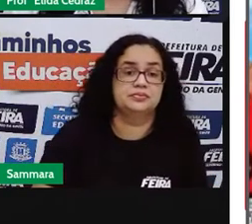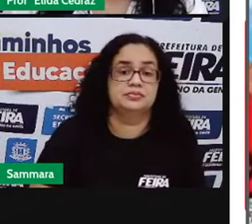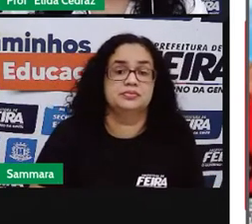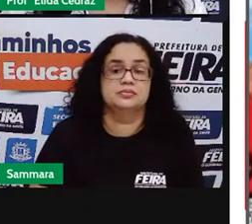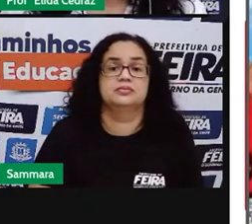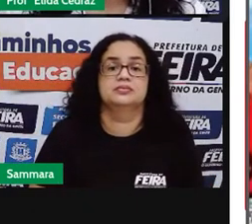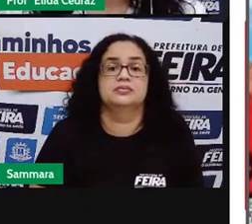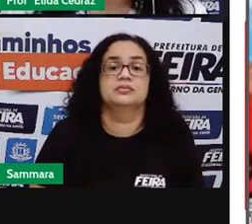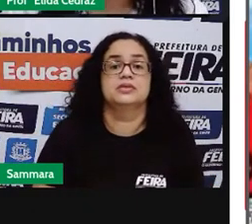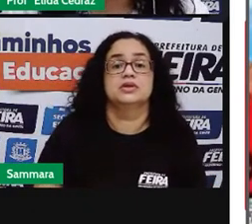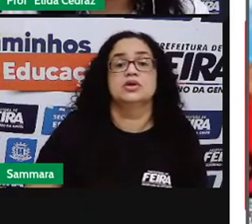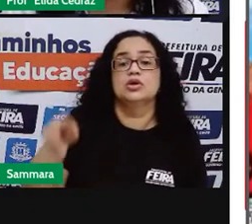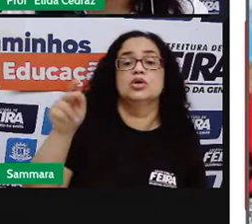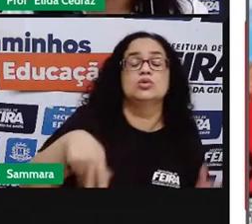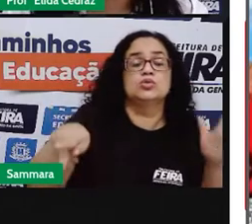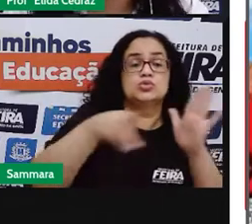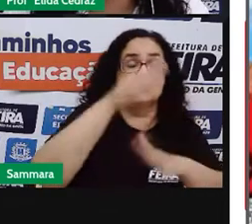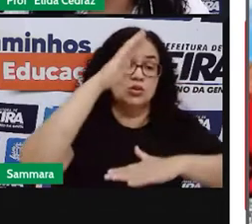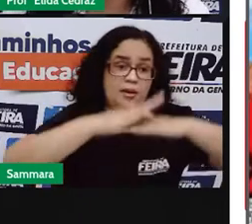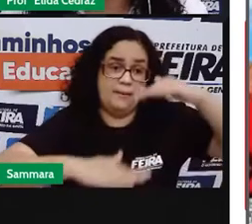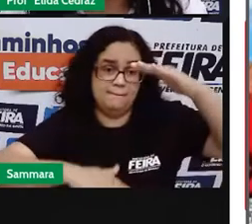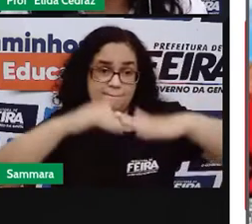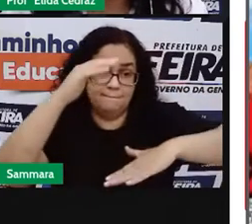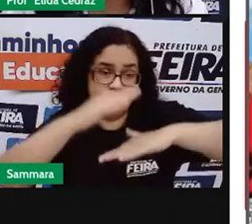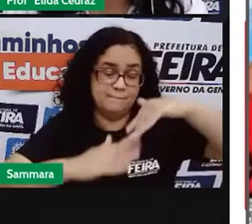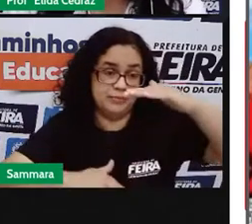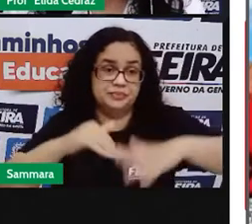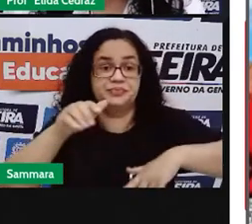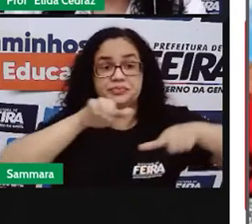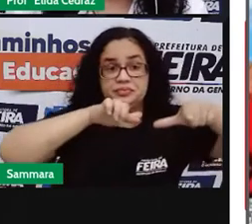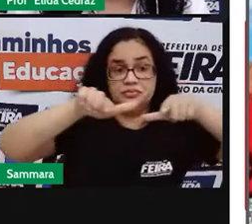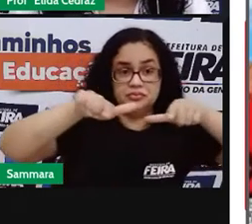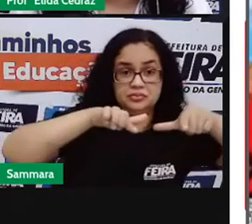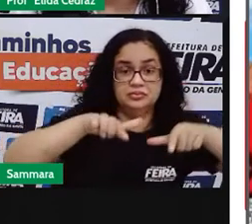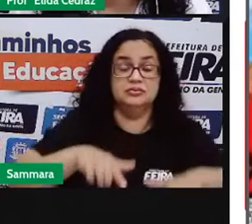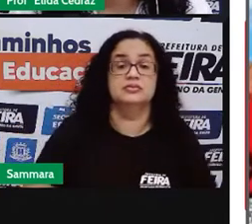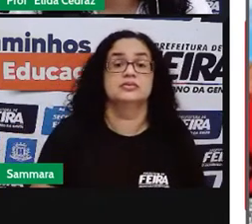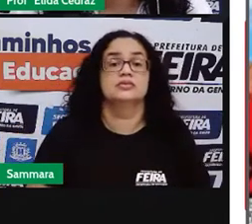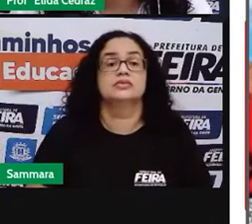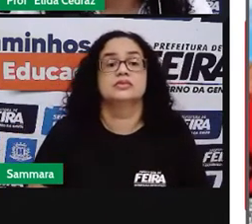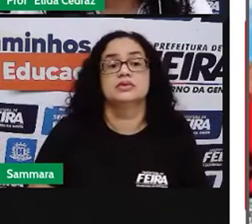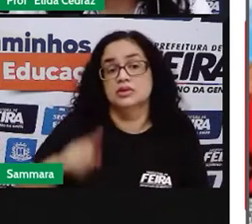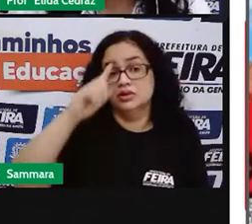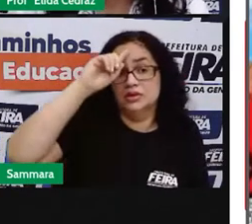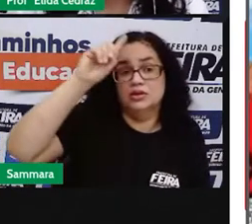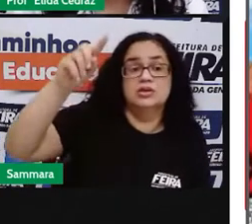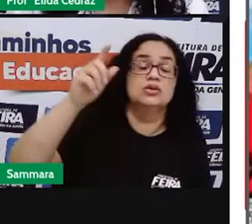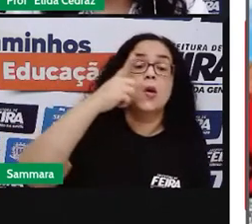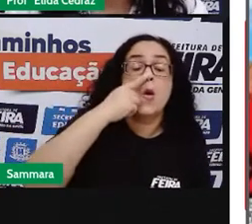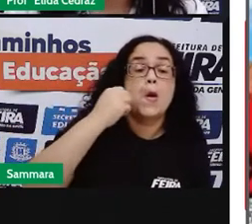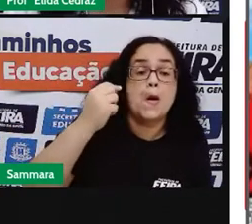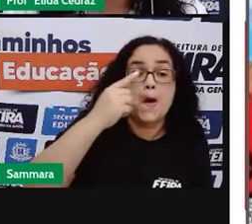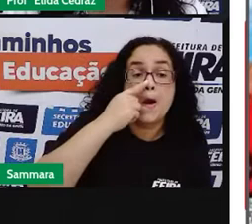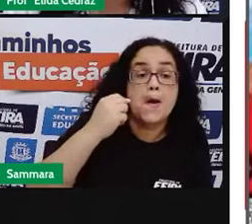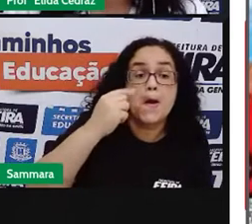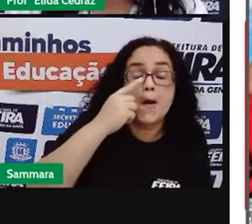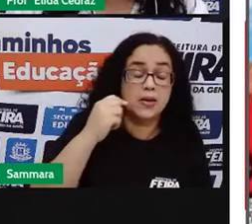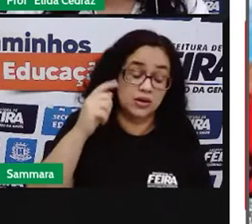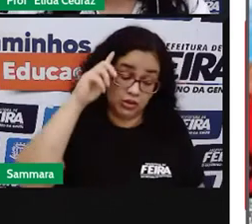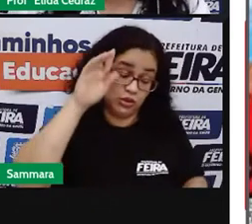Os profissionais do campo. O criador de gado, o